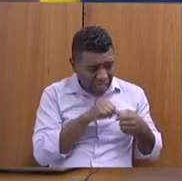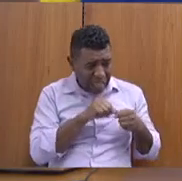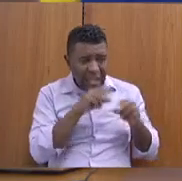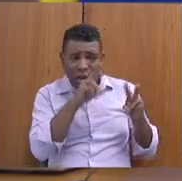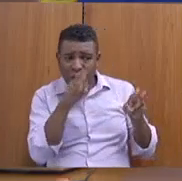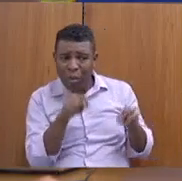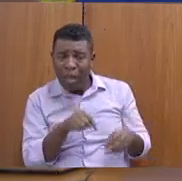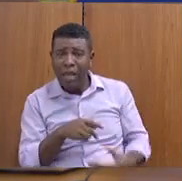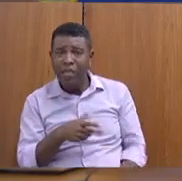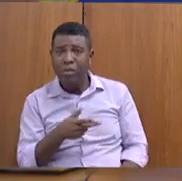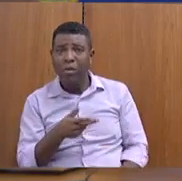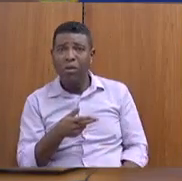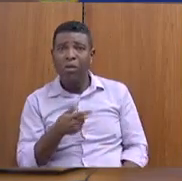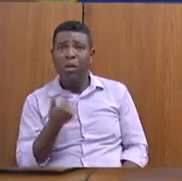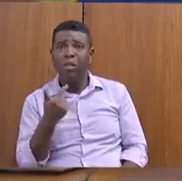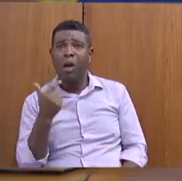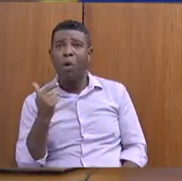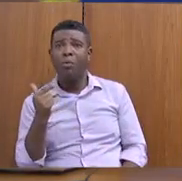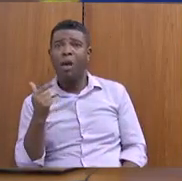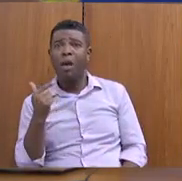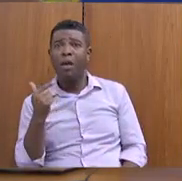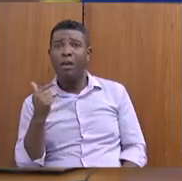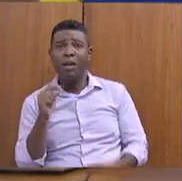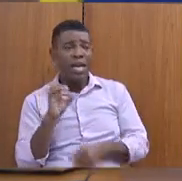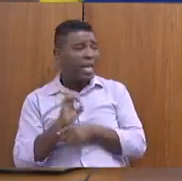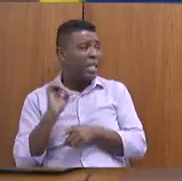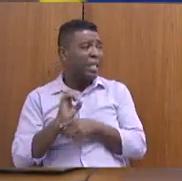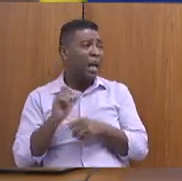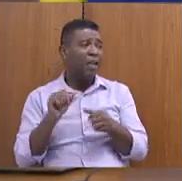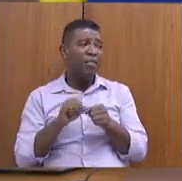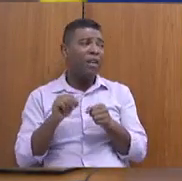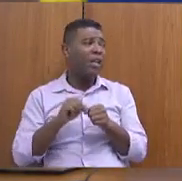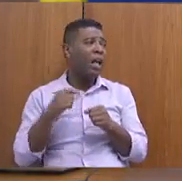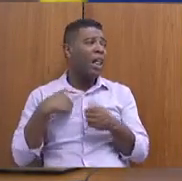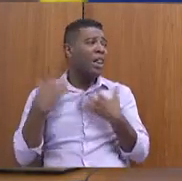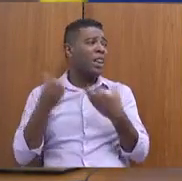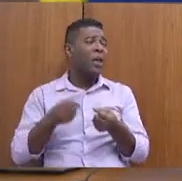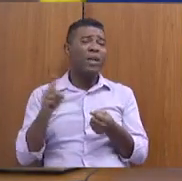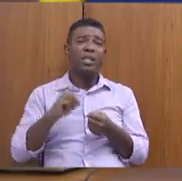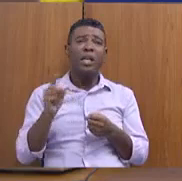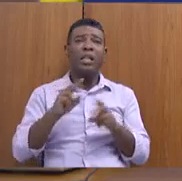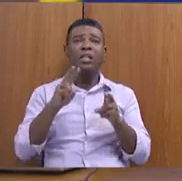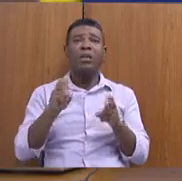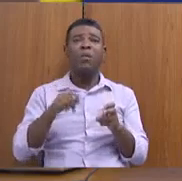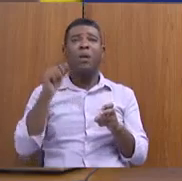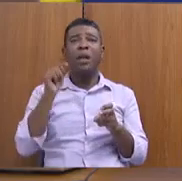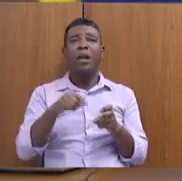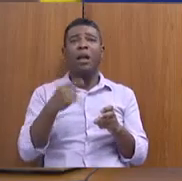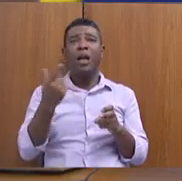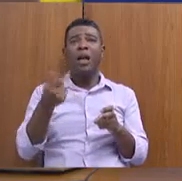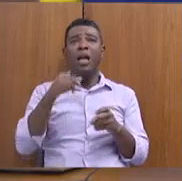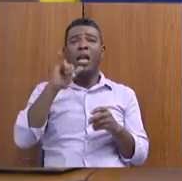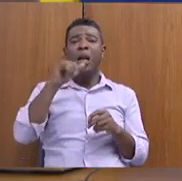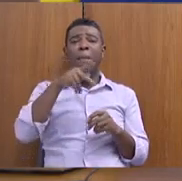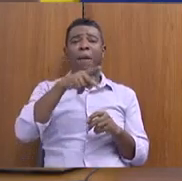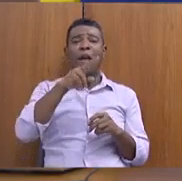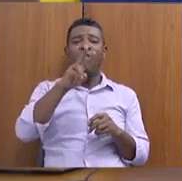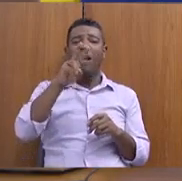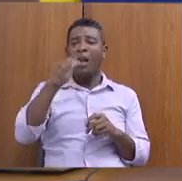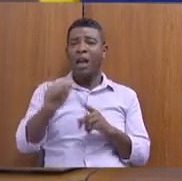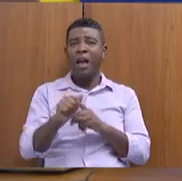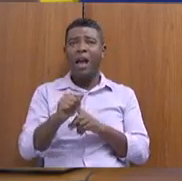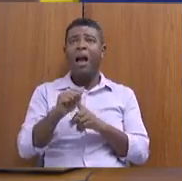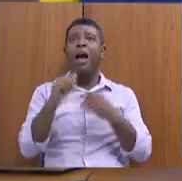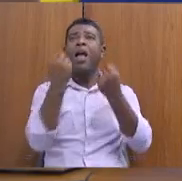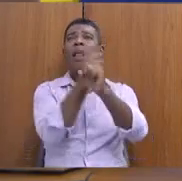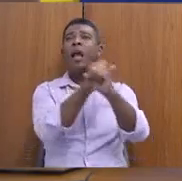bem, um Estado que faz renúncia de 1,4 bilhão de reais somente de IPVAs das grandes locadoras